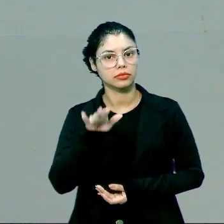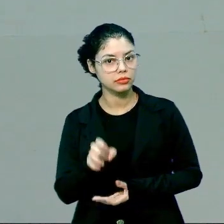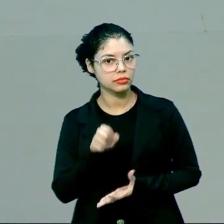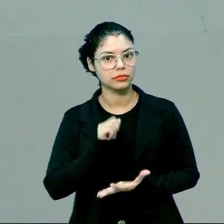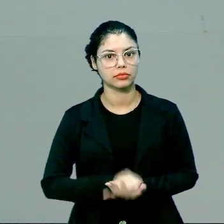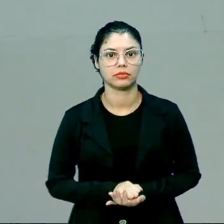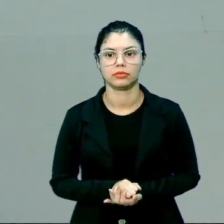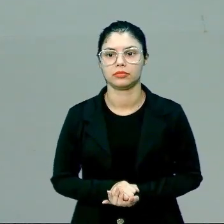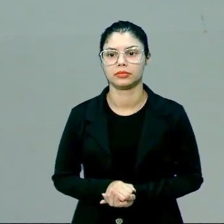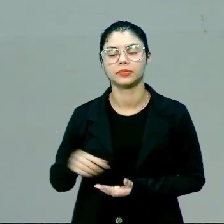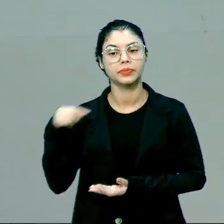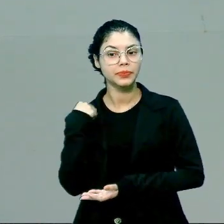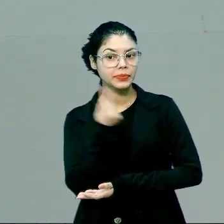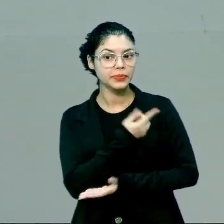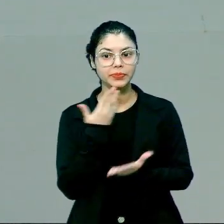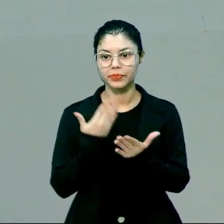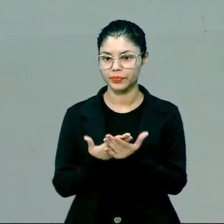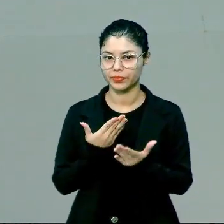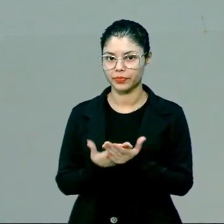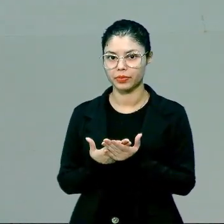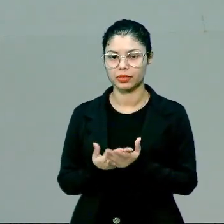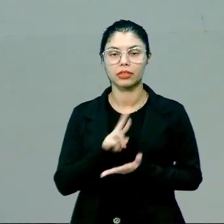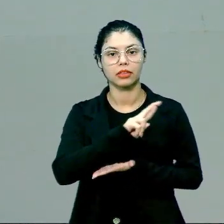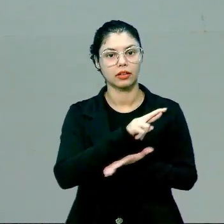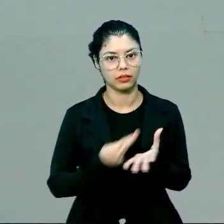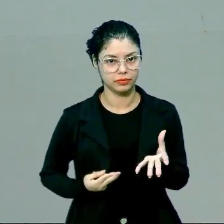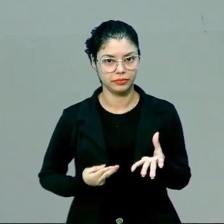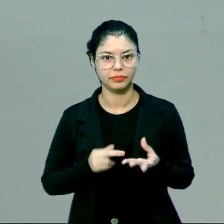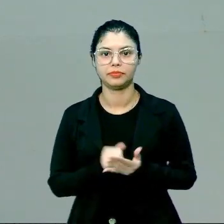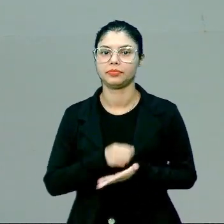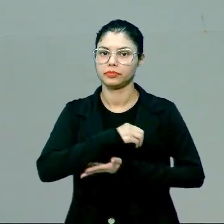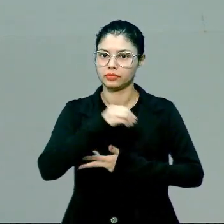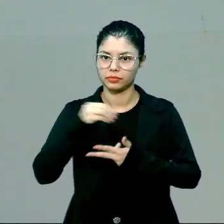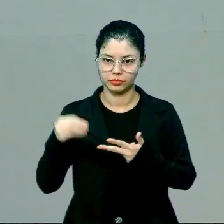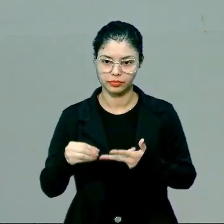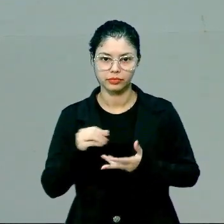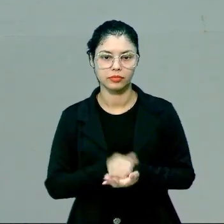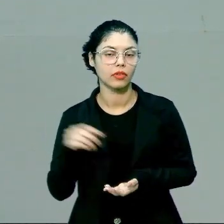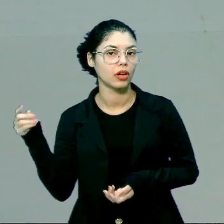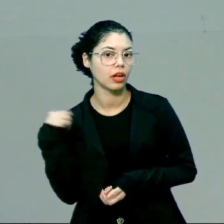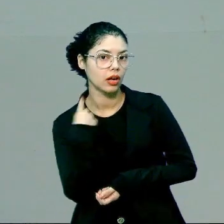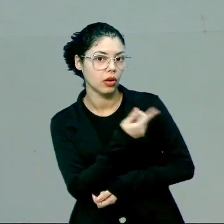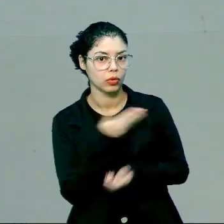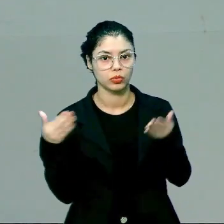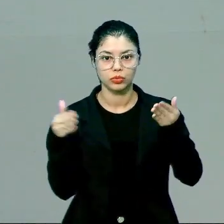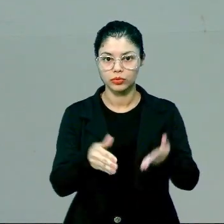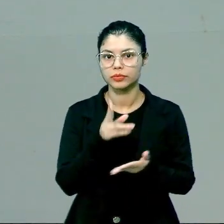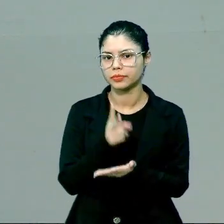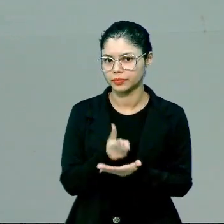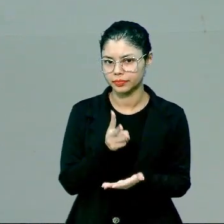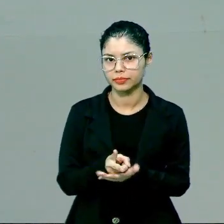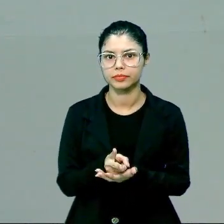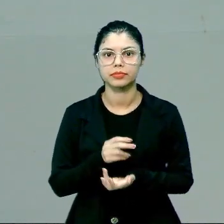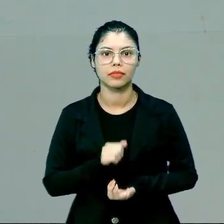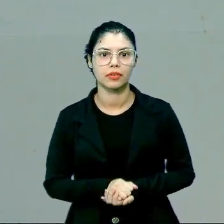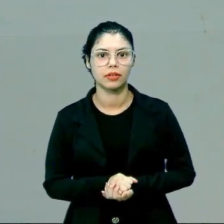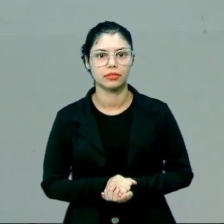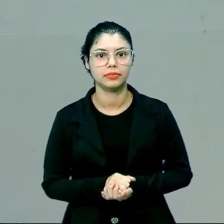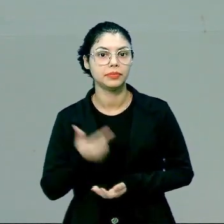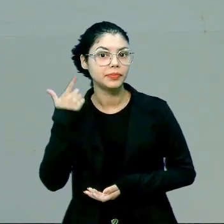Menezes. Nós estamos estudando a redação do Enem. E a nossa meta, como sempre será,